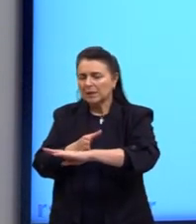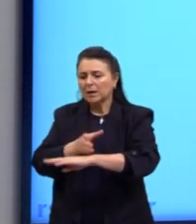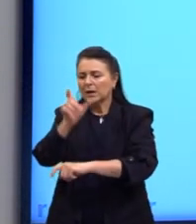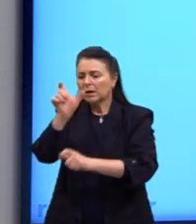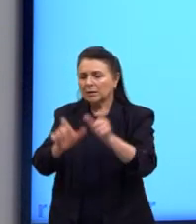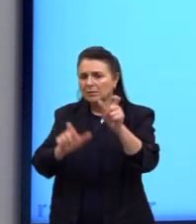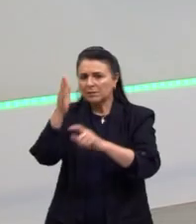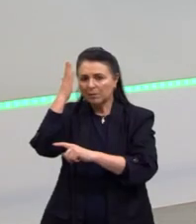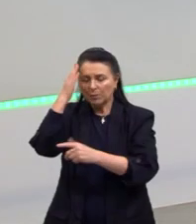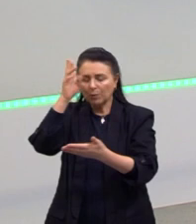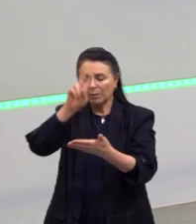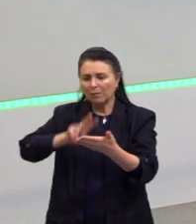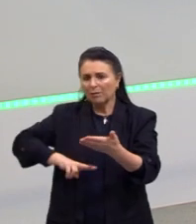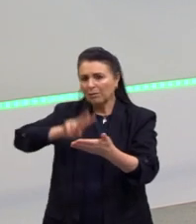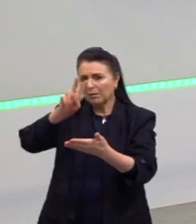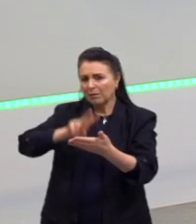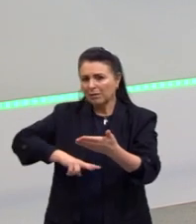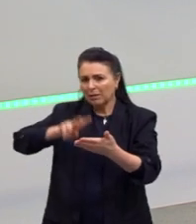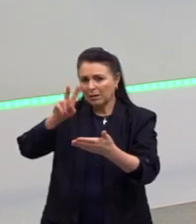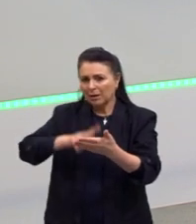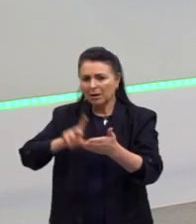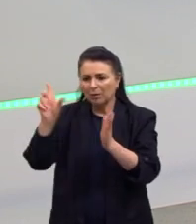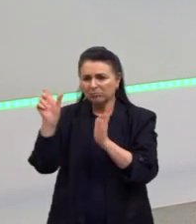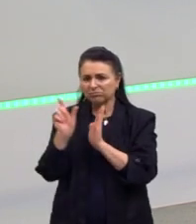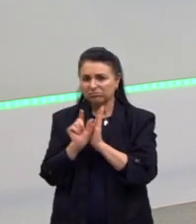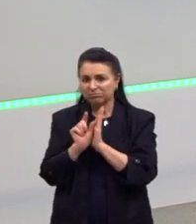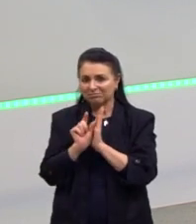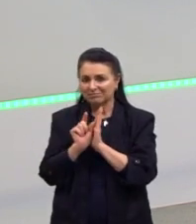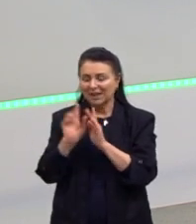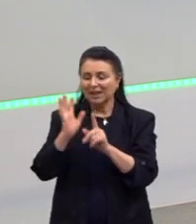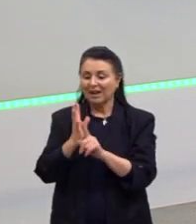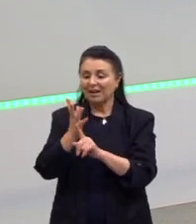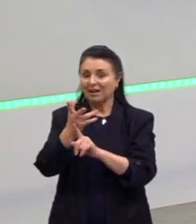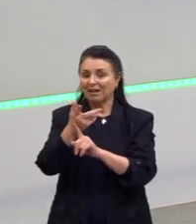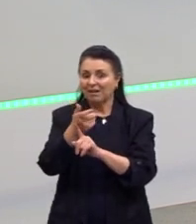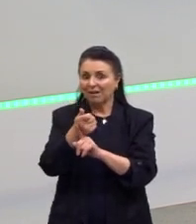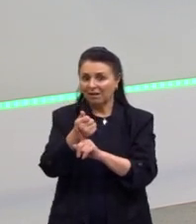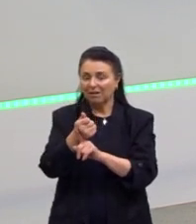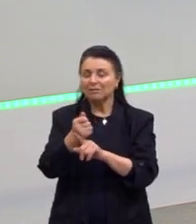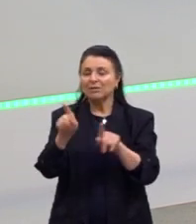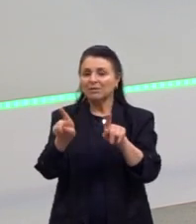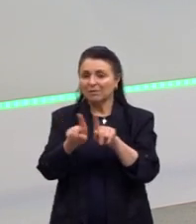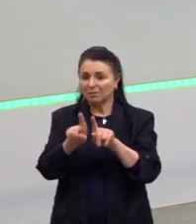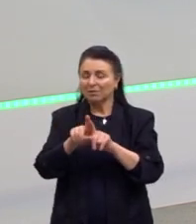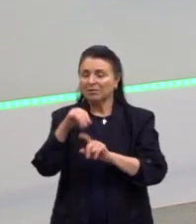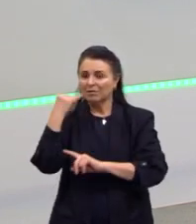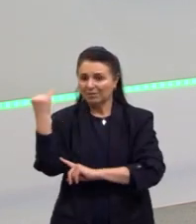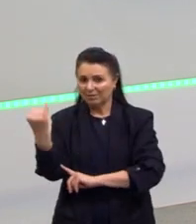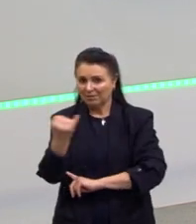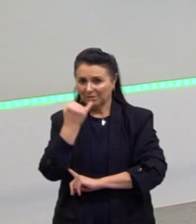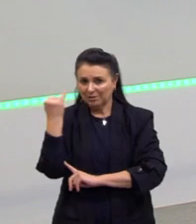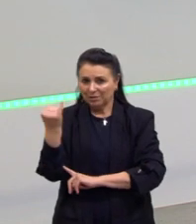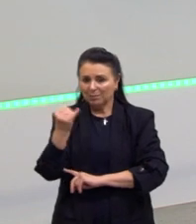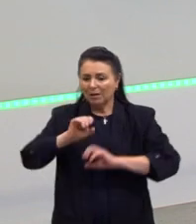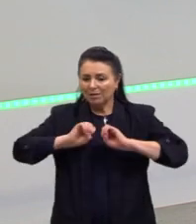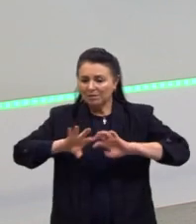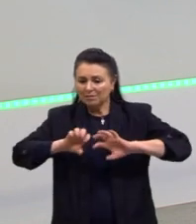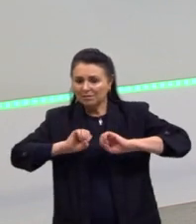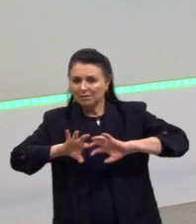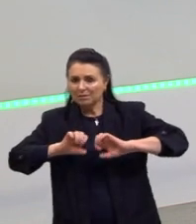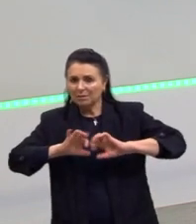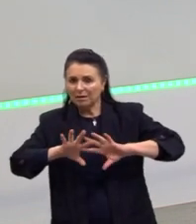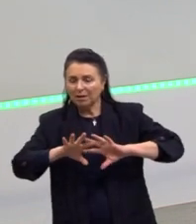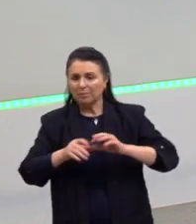pessoas que sabiam ler eram um número muito reduzido. Então, a arte também serviu muito para a catequização, para